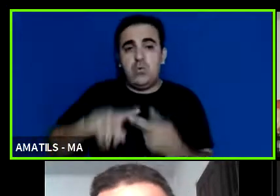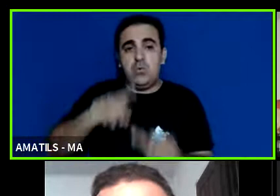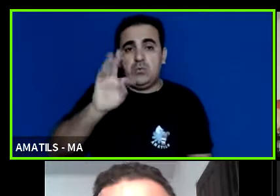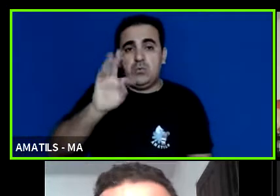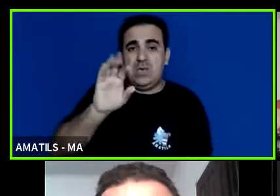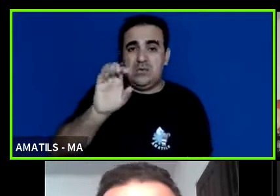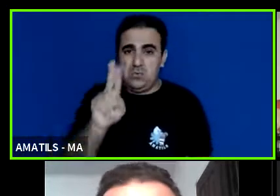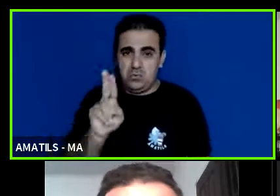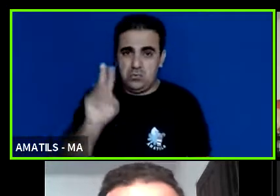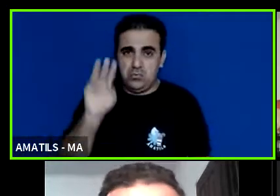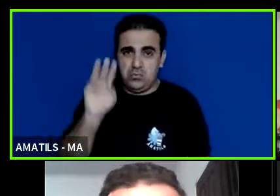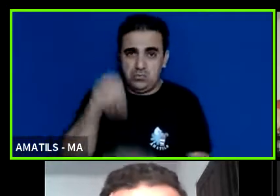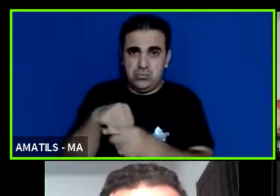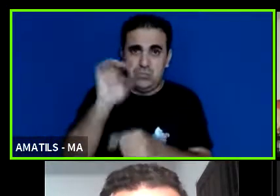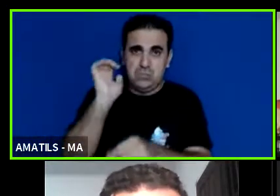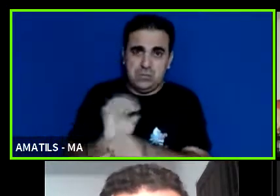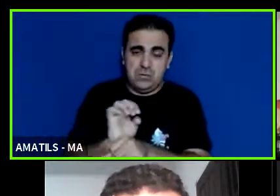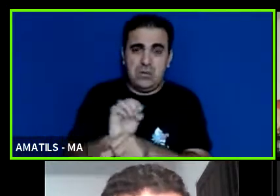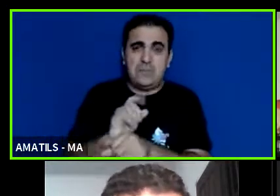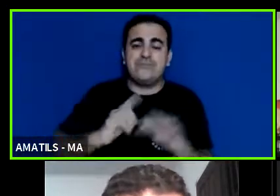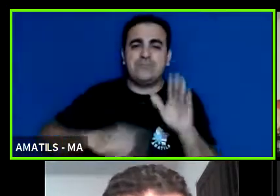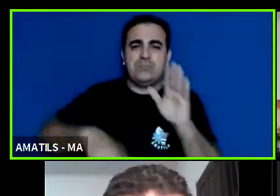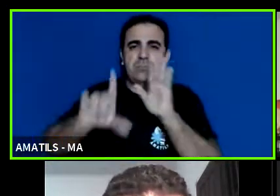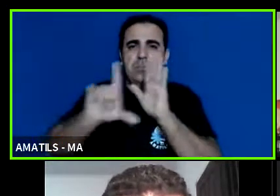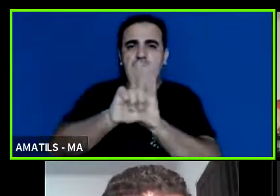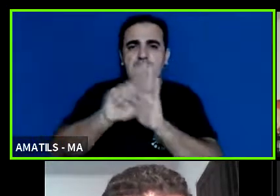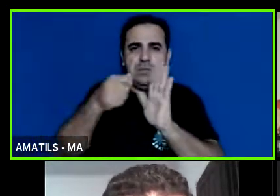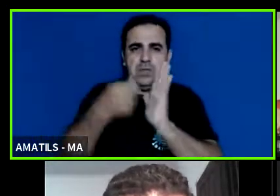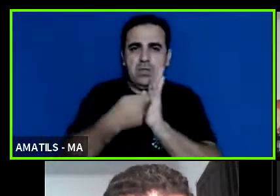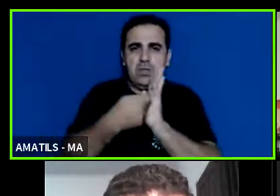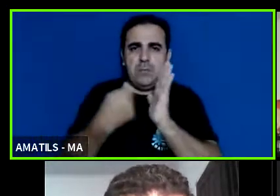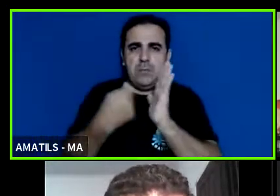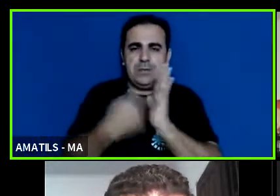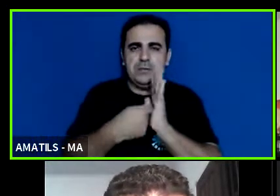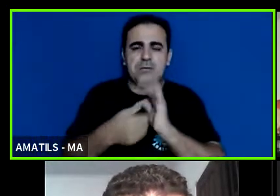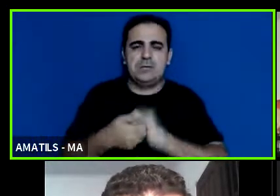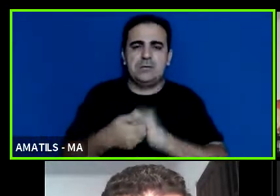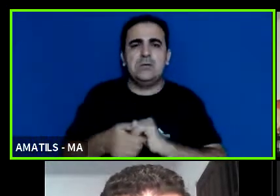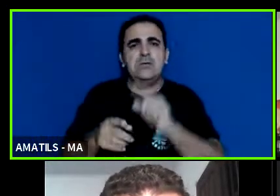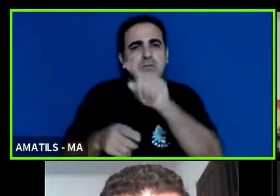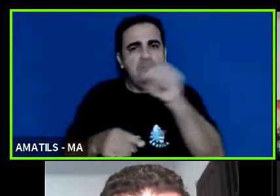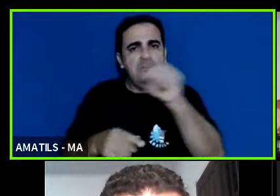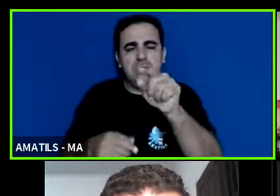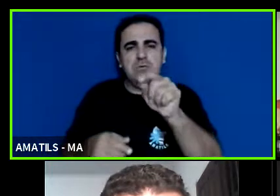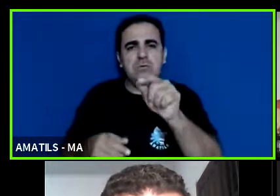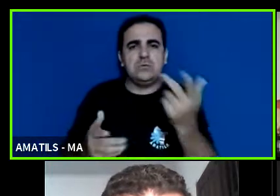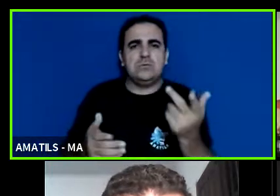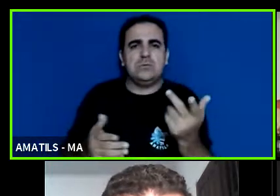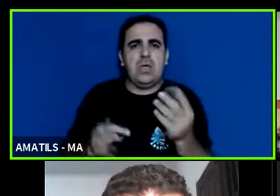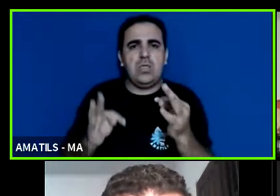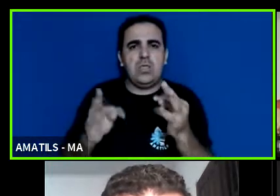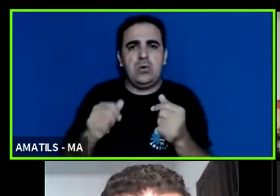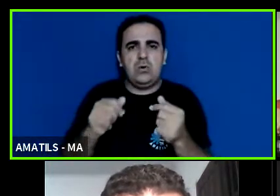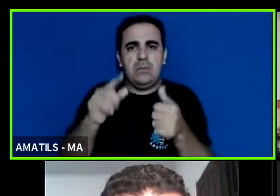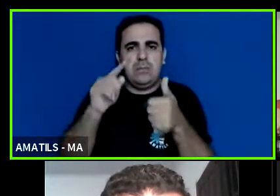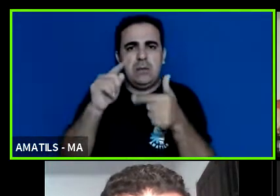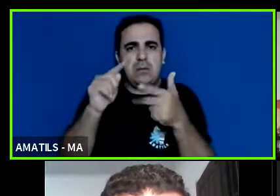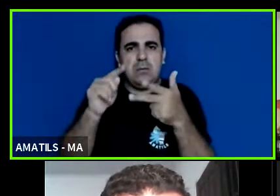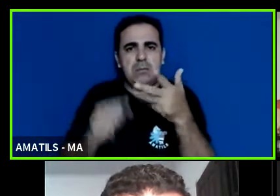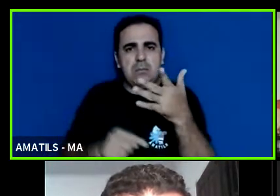Estado então a lei ela precisa ser exigida vocês esgotem as argumentações